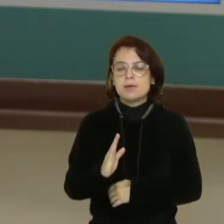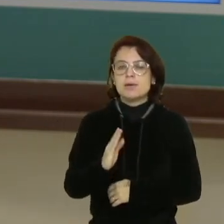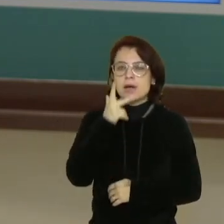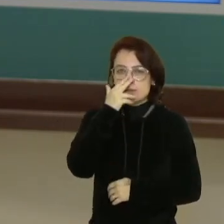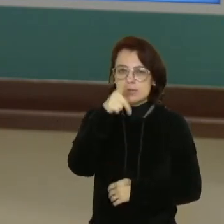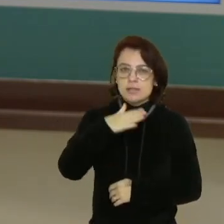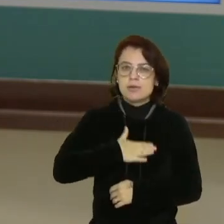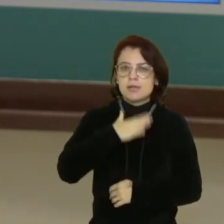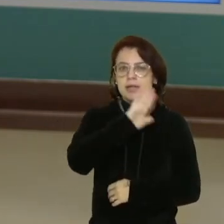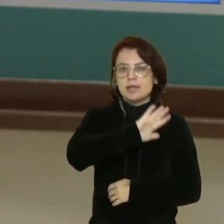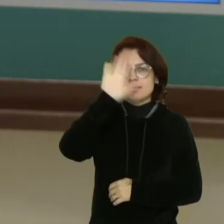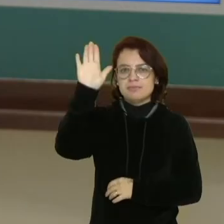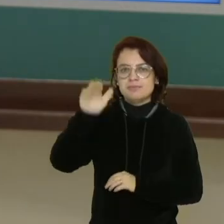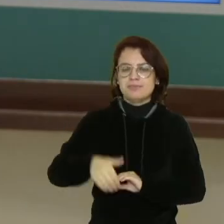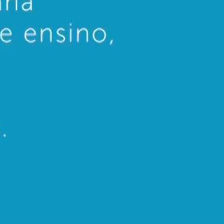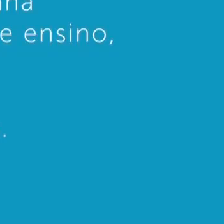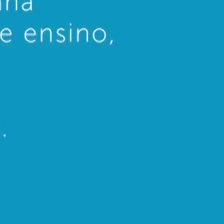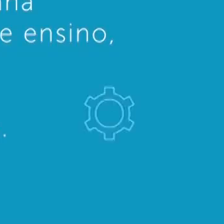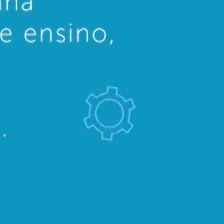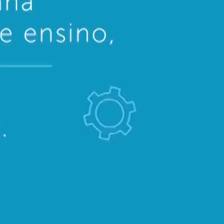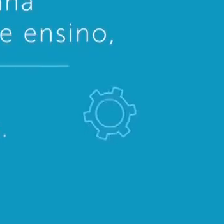que vocês tenham gostado. E até breve.